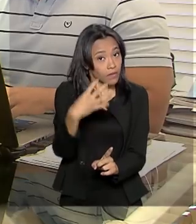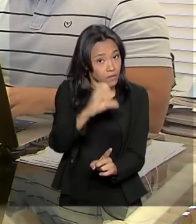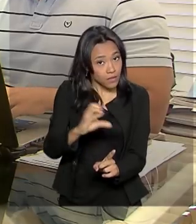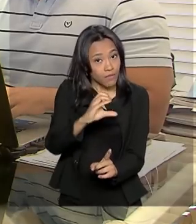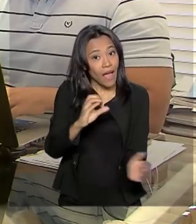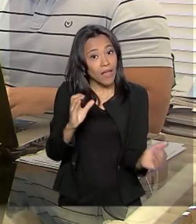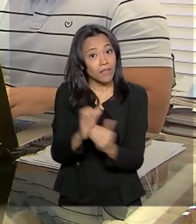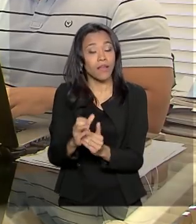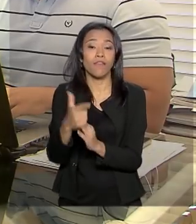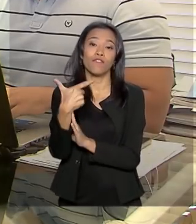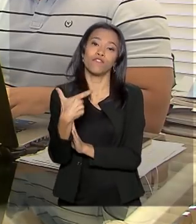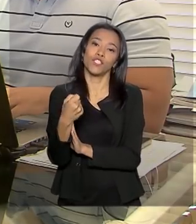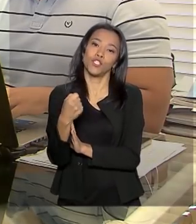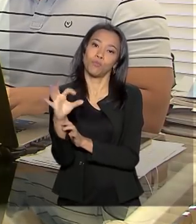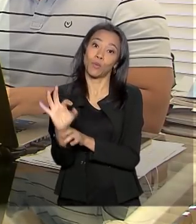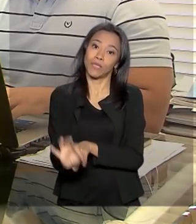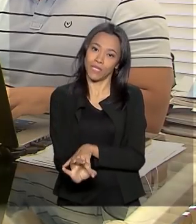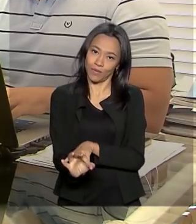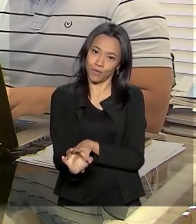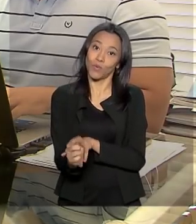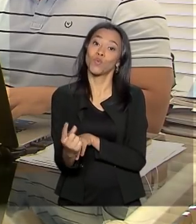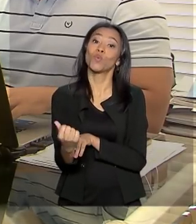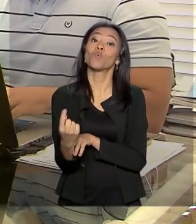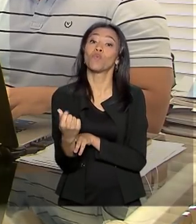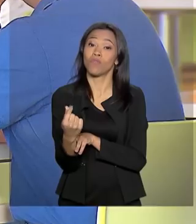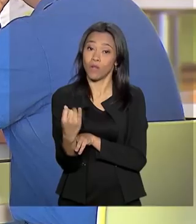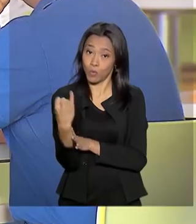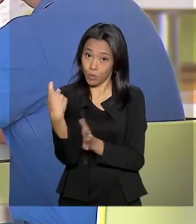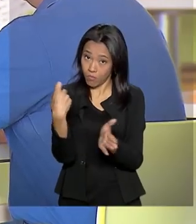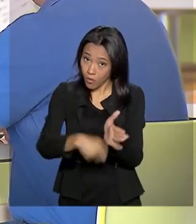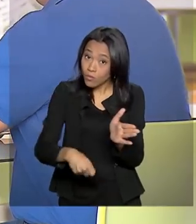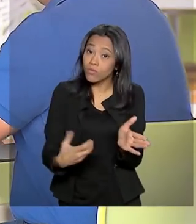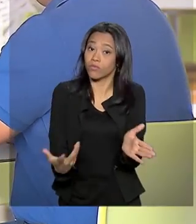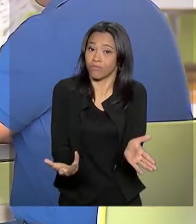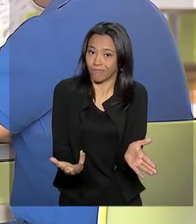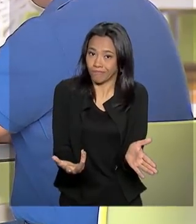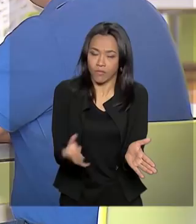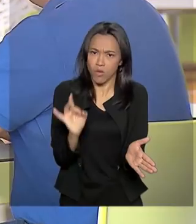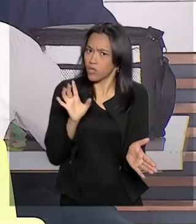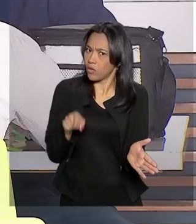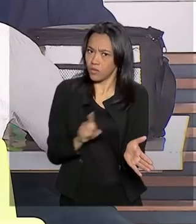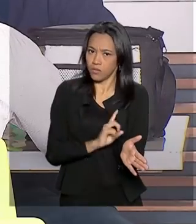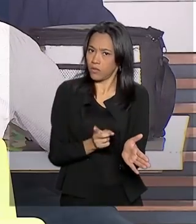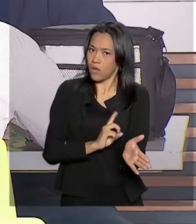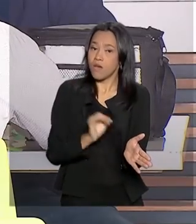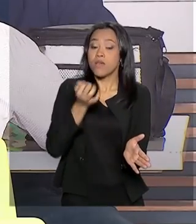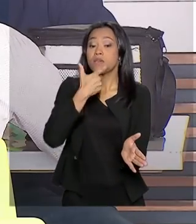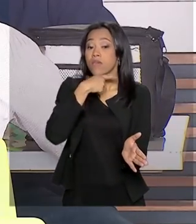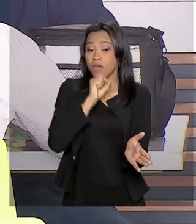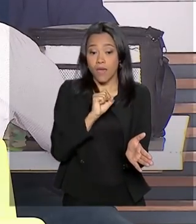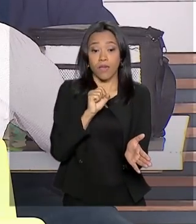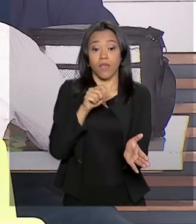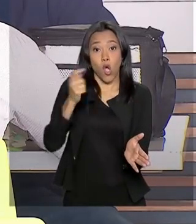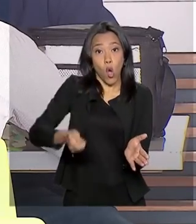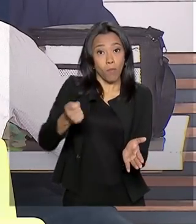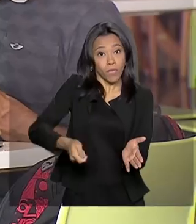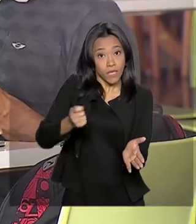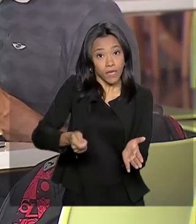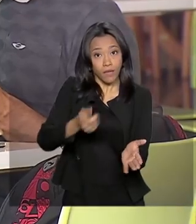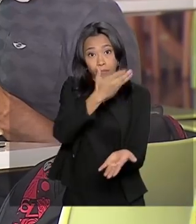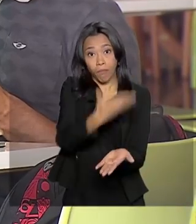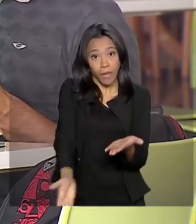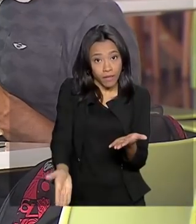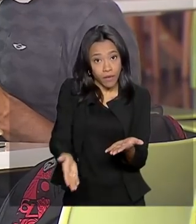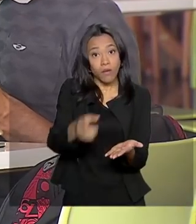a 20% do valor do imposto devido. E não é só isso. Quem é obrigado a declarar e perde o prazo